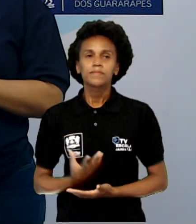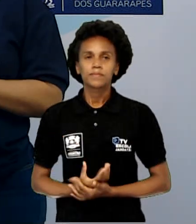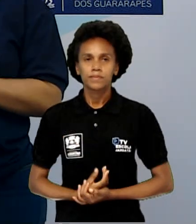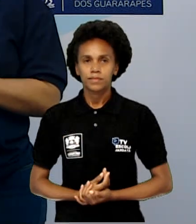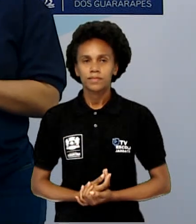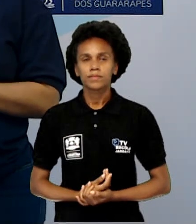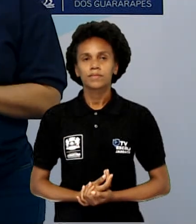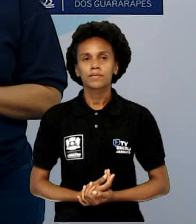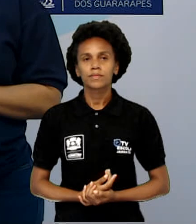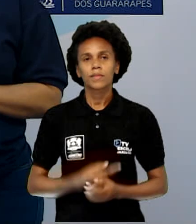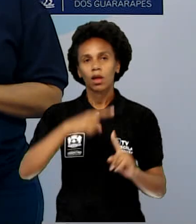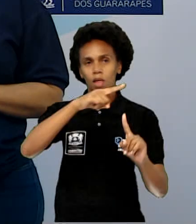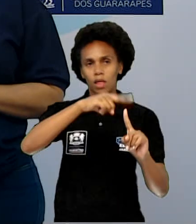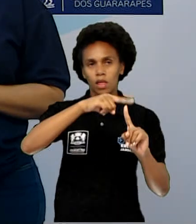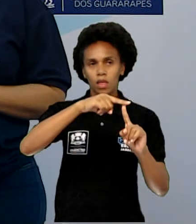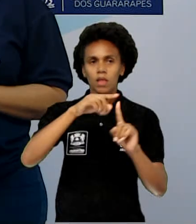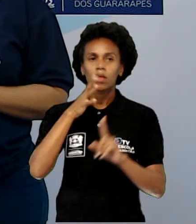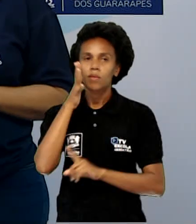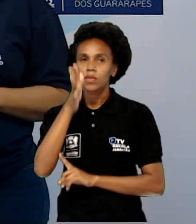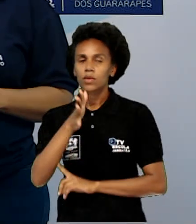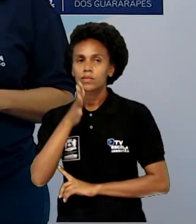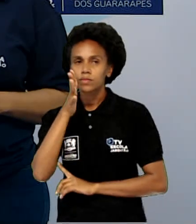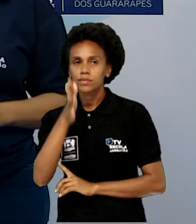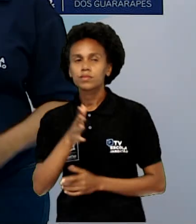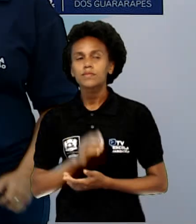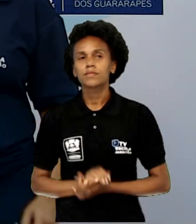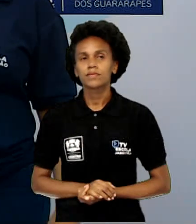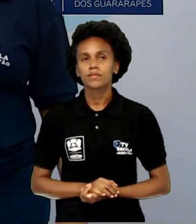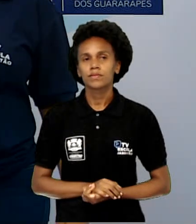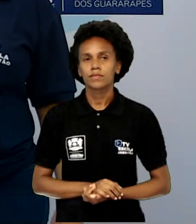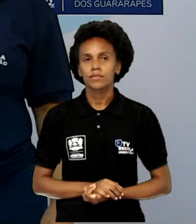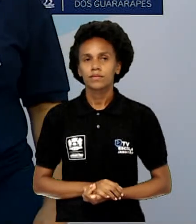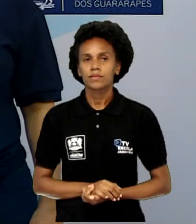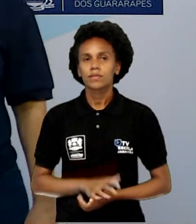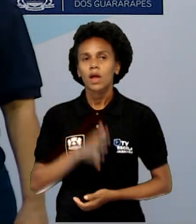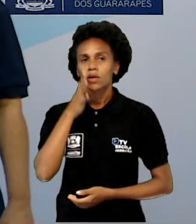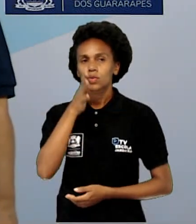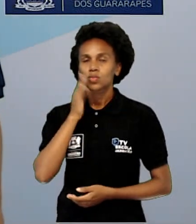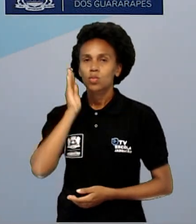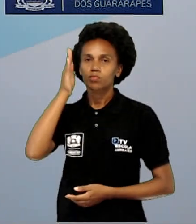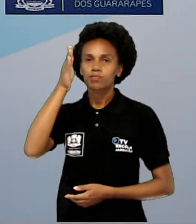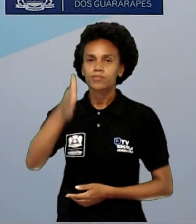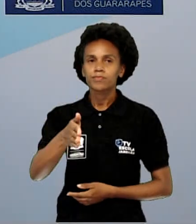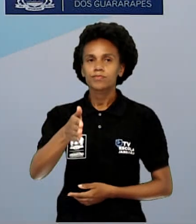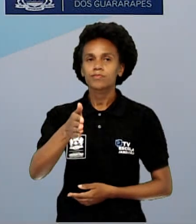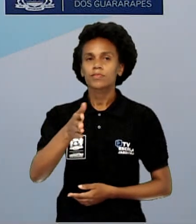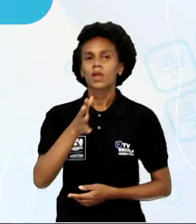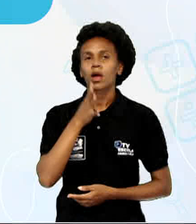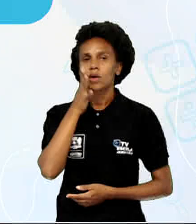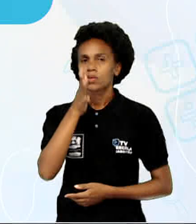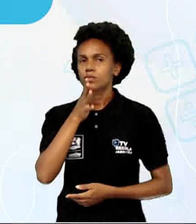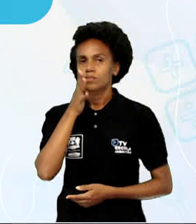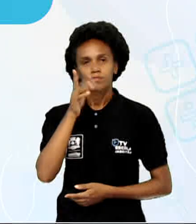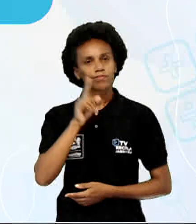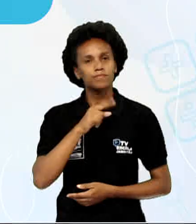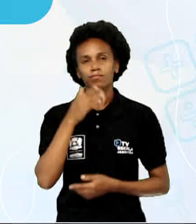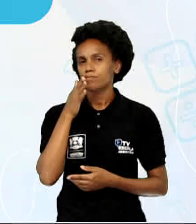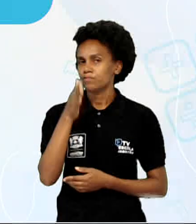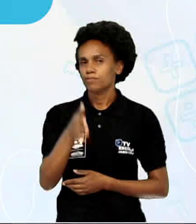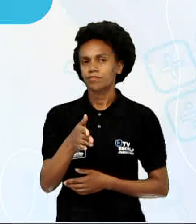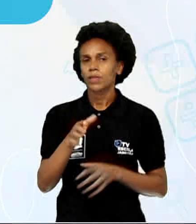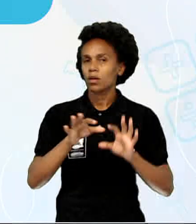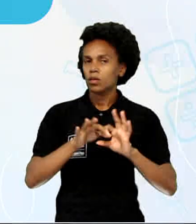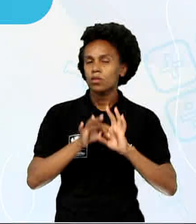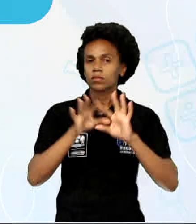Tipos de discursos. Os discursos são discurso direto, discurso indireto e discurso indireto livre.